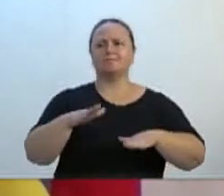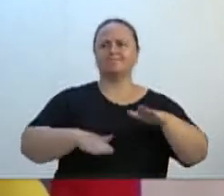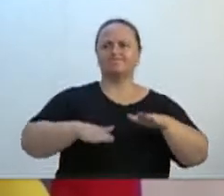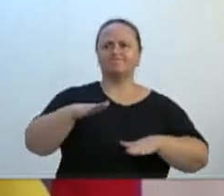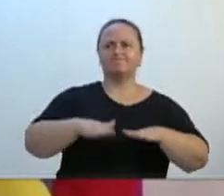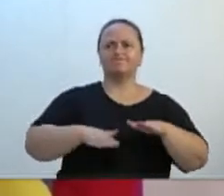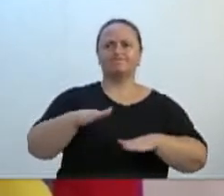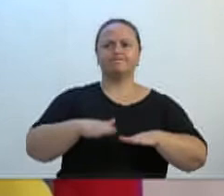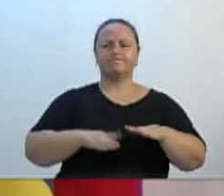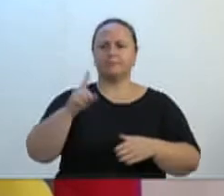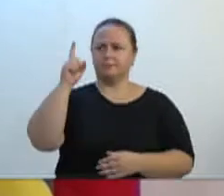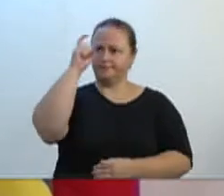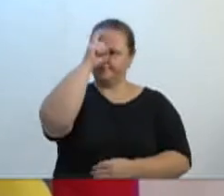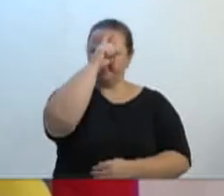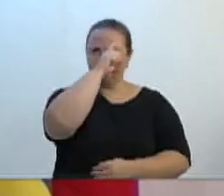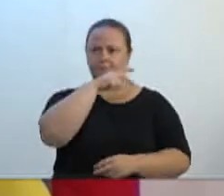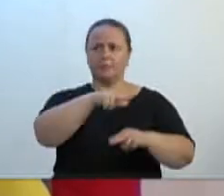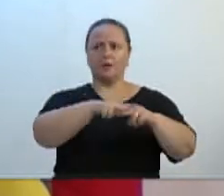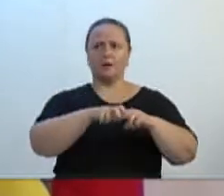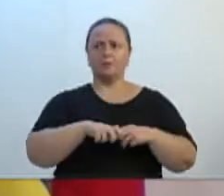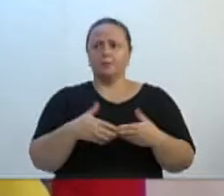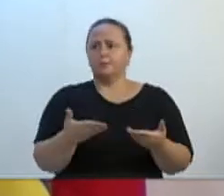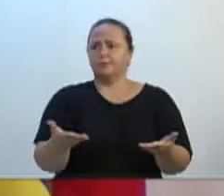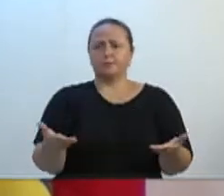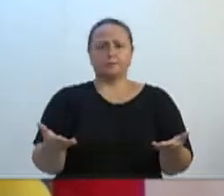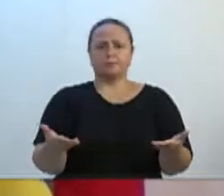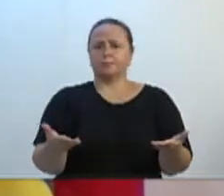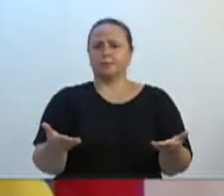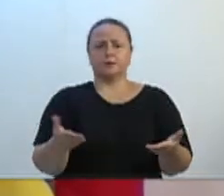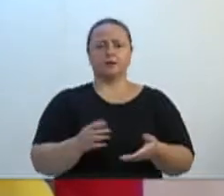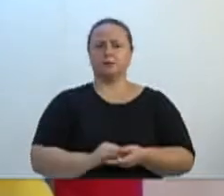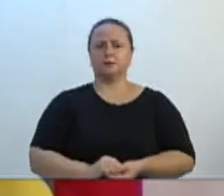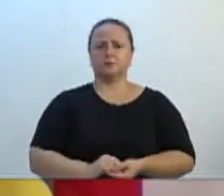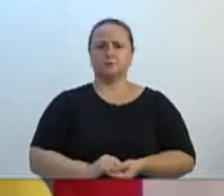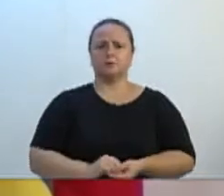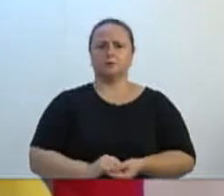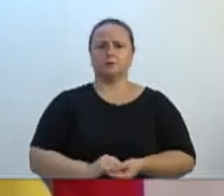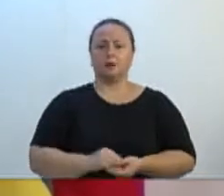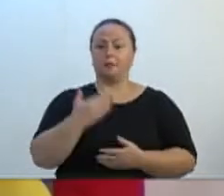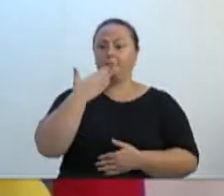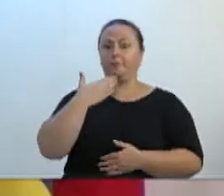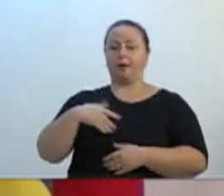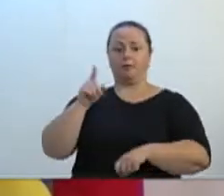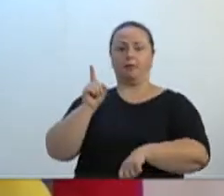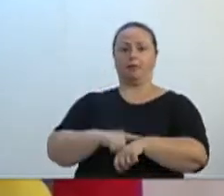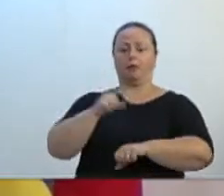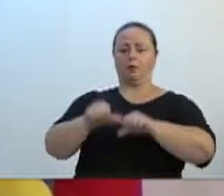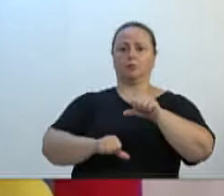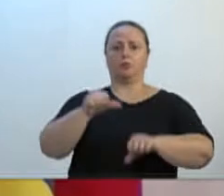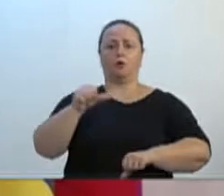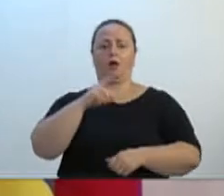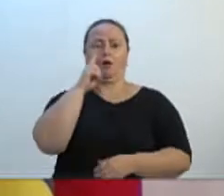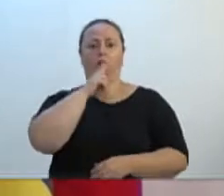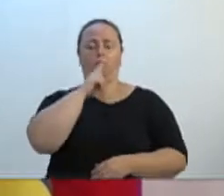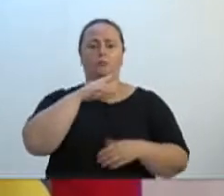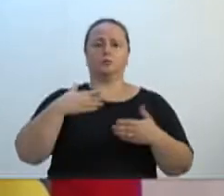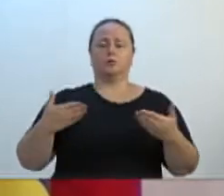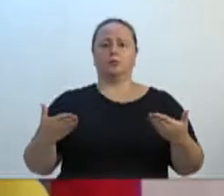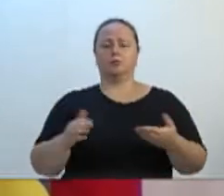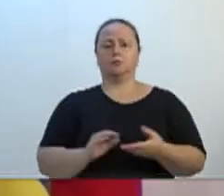dificuldade por causa dessas manobras de urgência, urgentíssima e etc. E por aí vai. Mas aqui também,